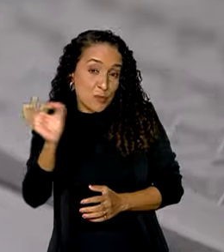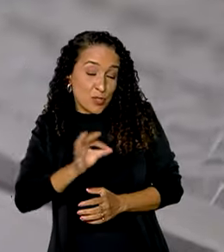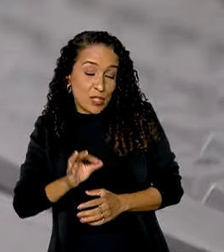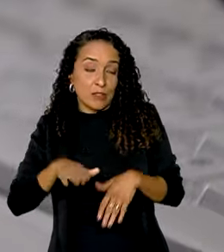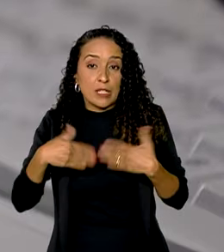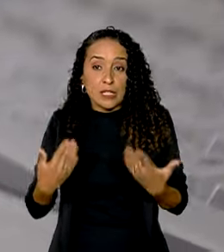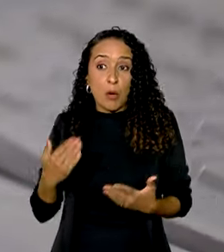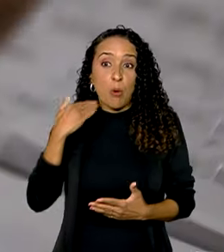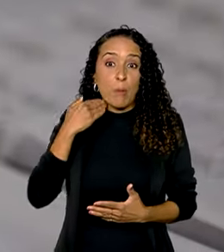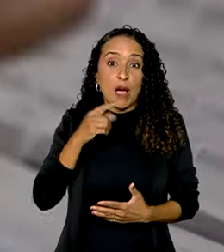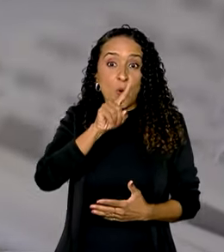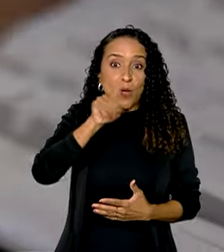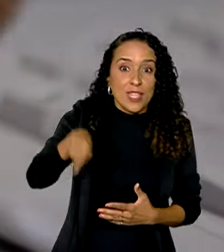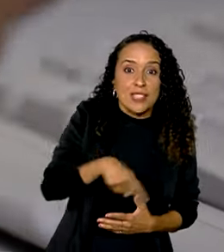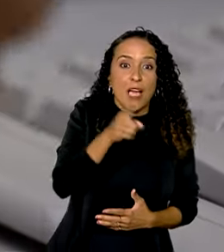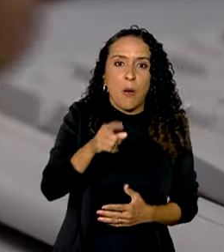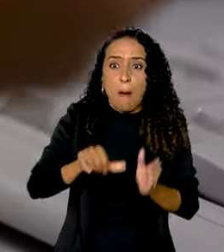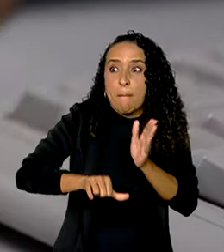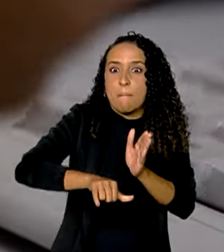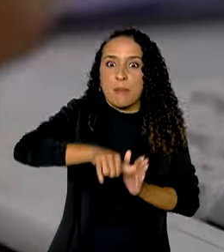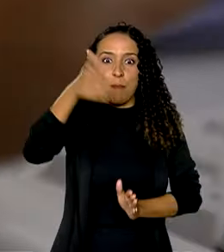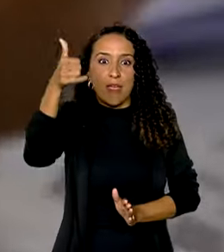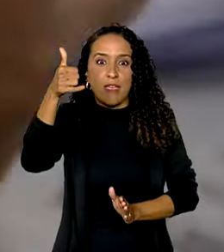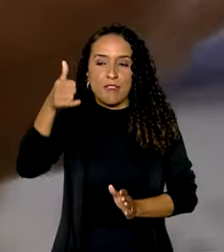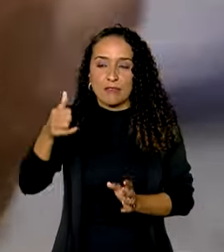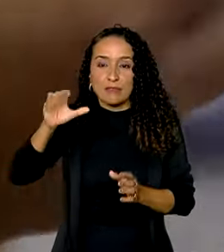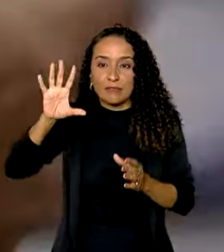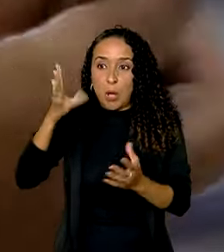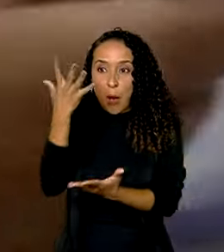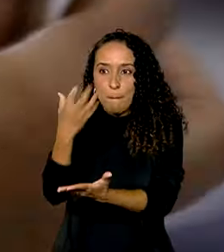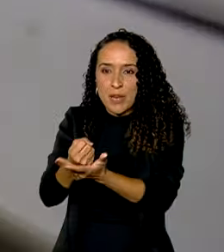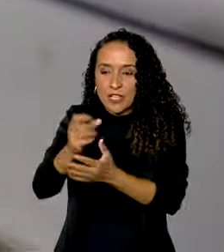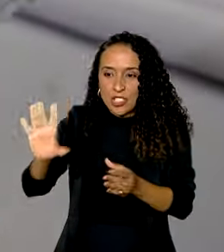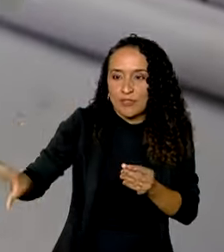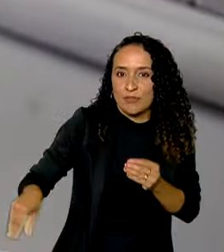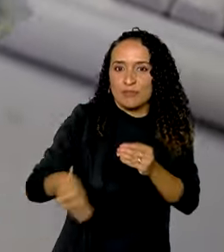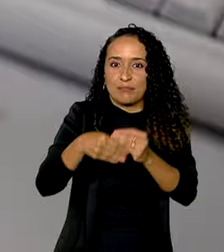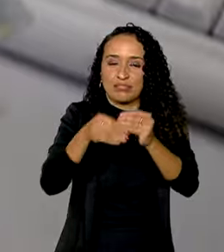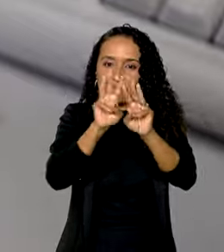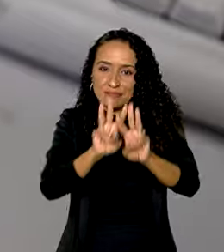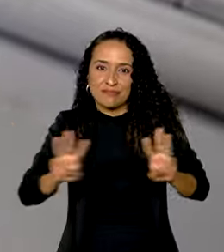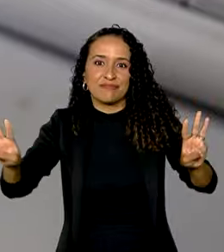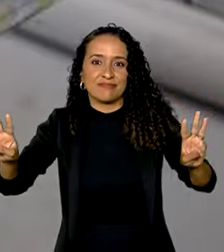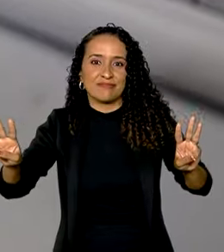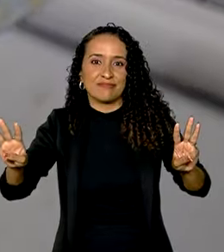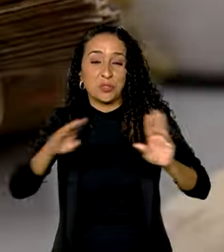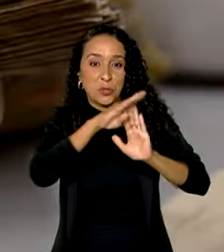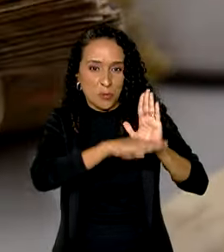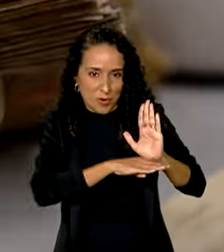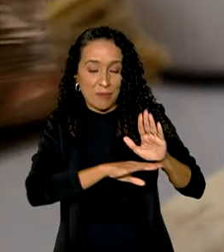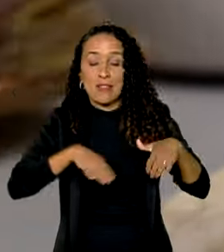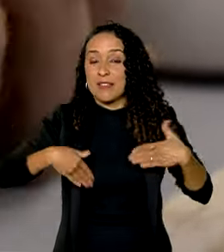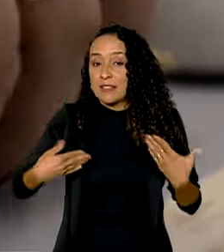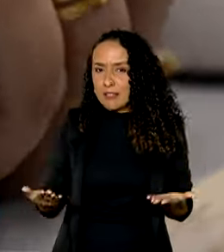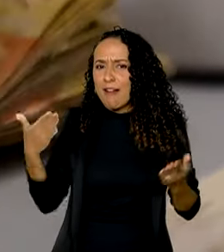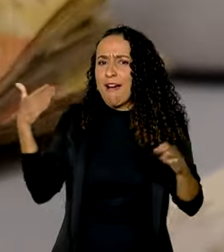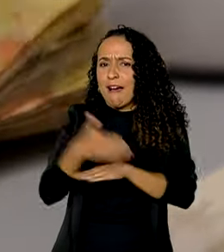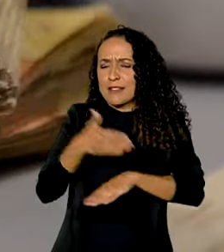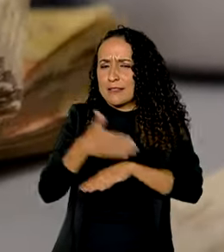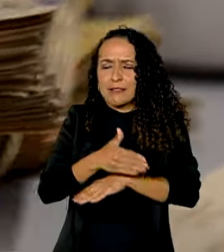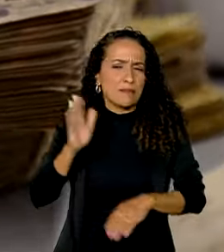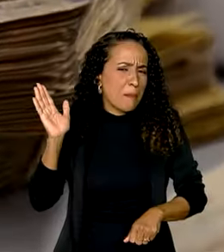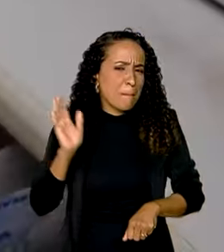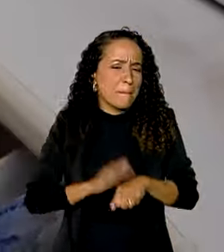Itaú é o primeiro a integrar o seu aplicativo à plataforma do Desenrola. Então, com isso, o acesso vai ser